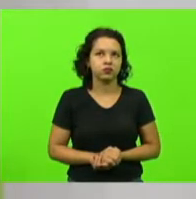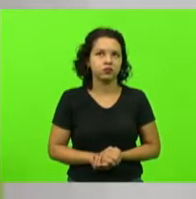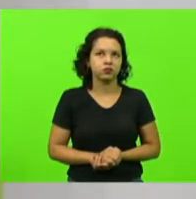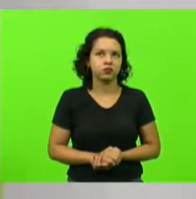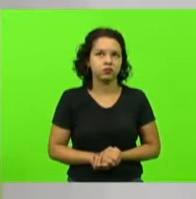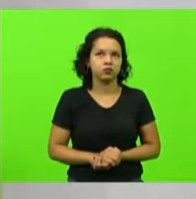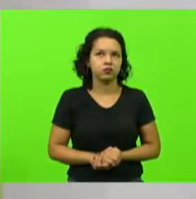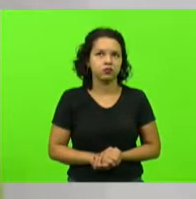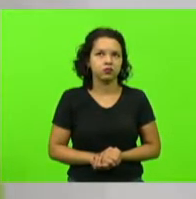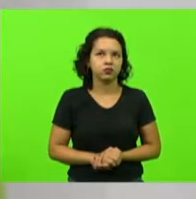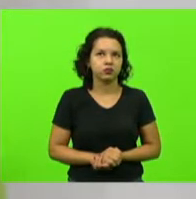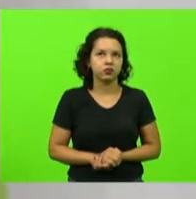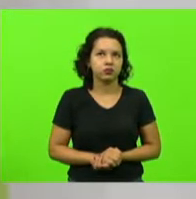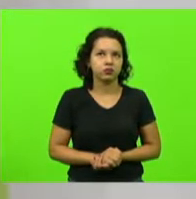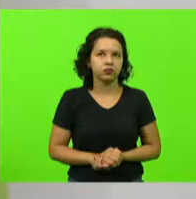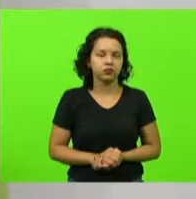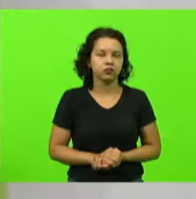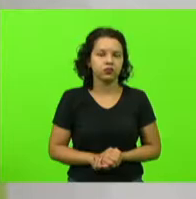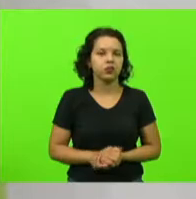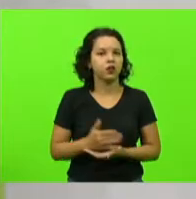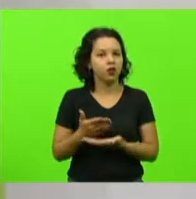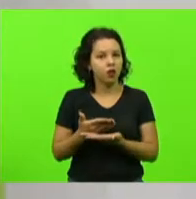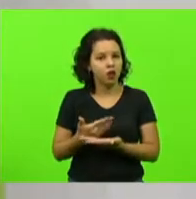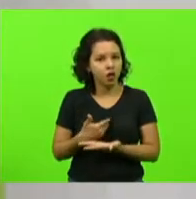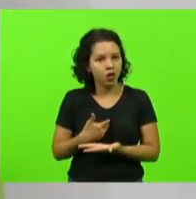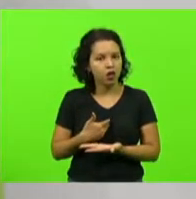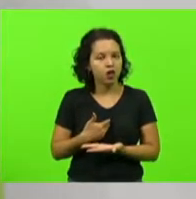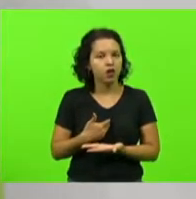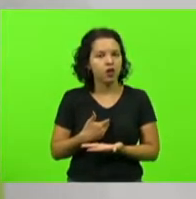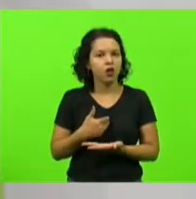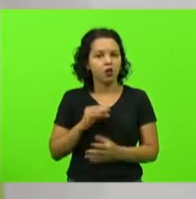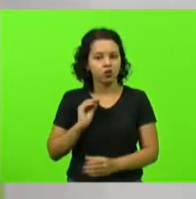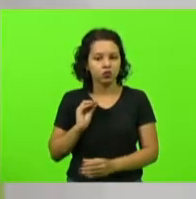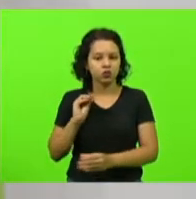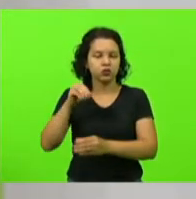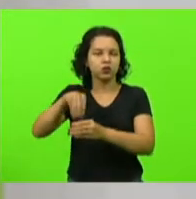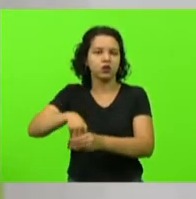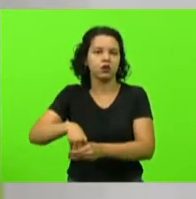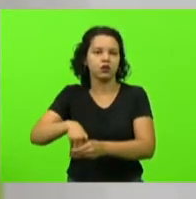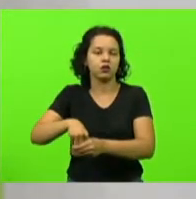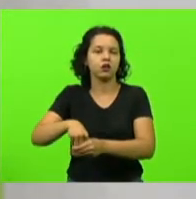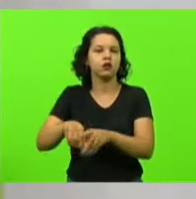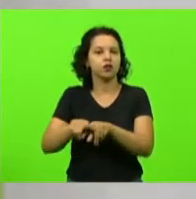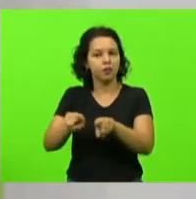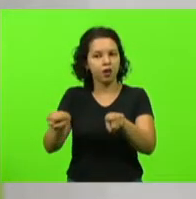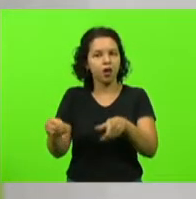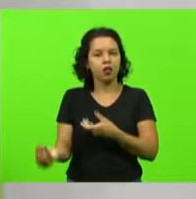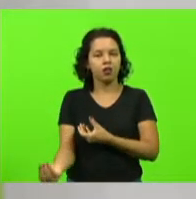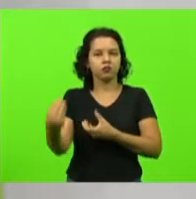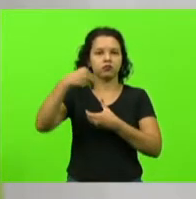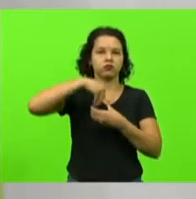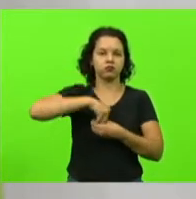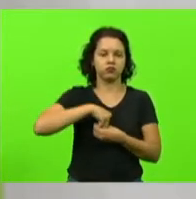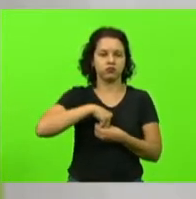do quanto estou nelas e elas estão em mim.